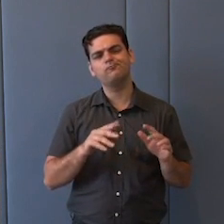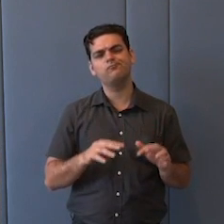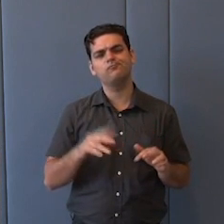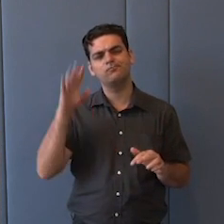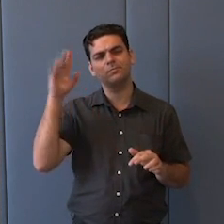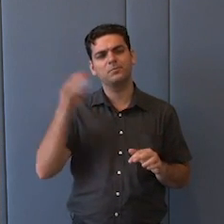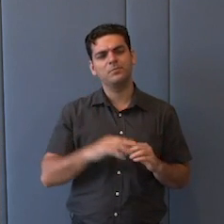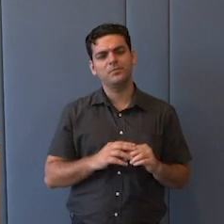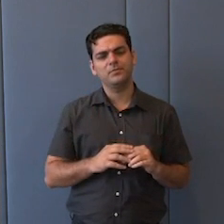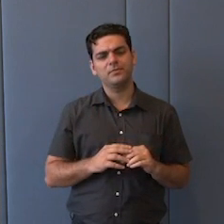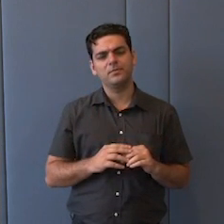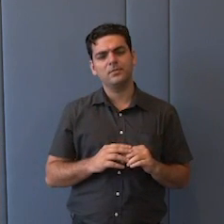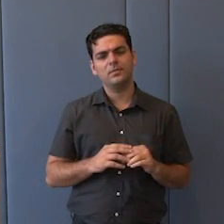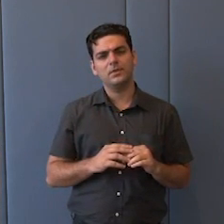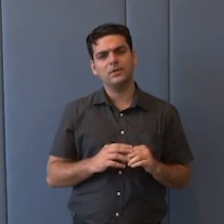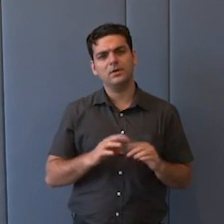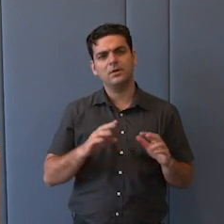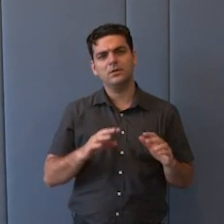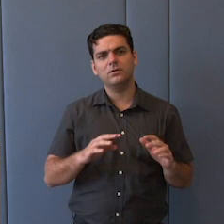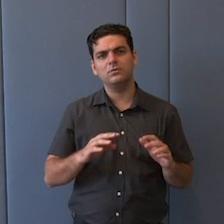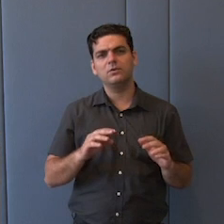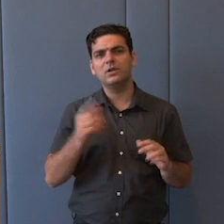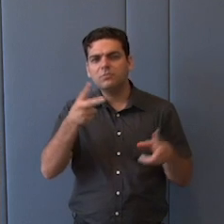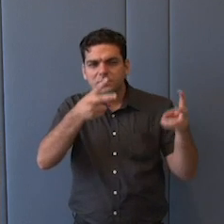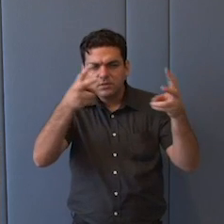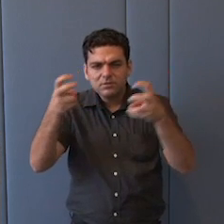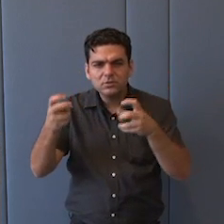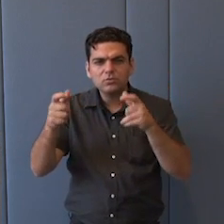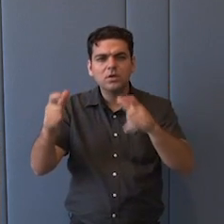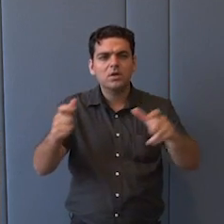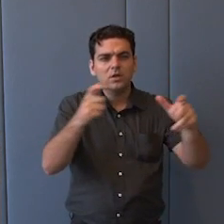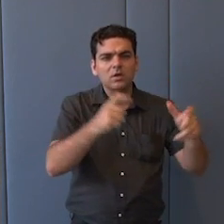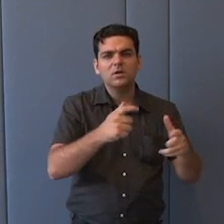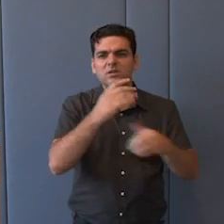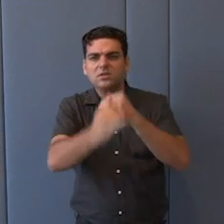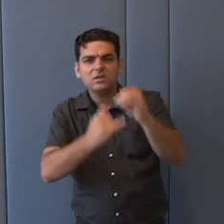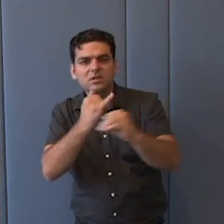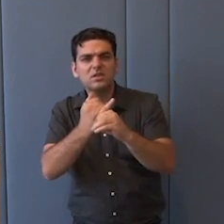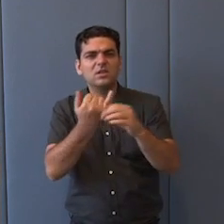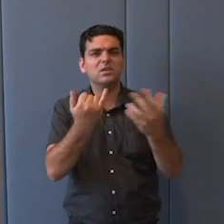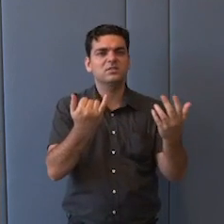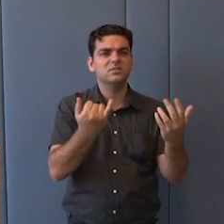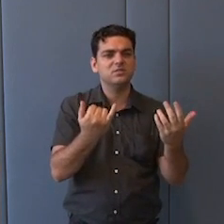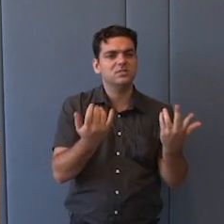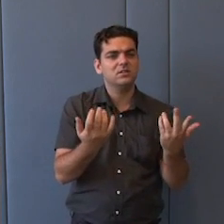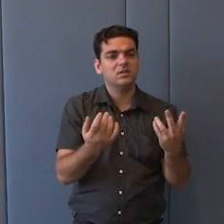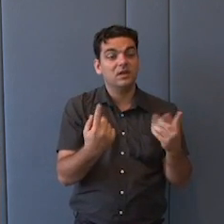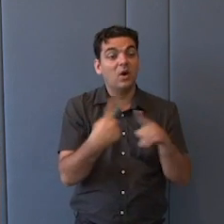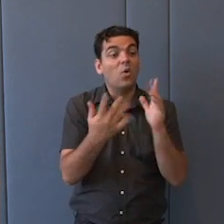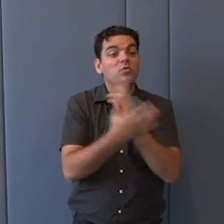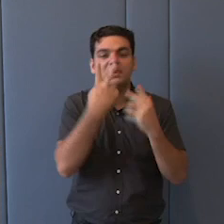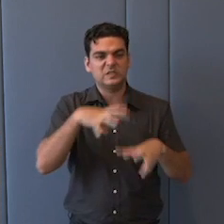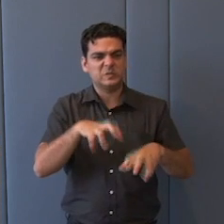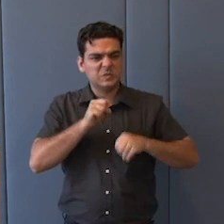o me parece ser o fato de que, justamente por causa dessa emergência conservadora, digamos, na